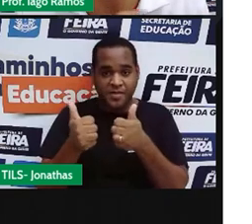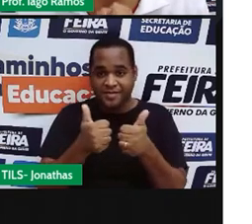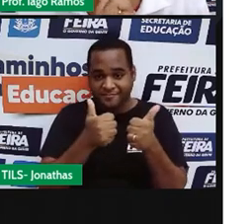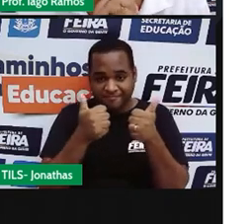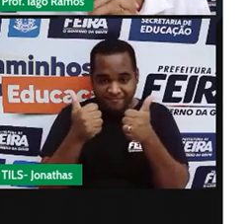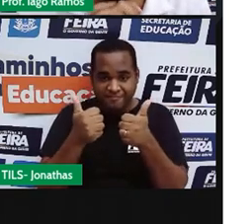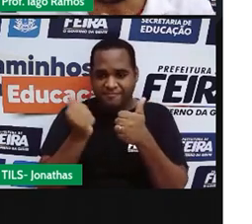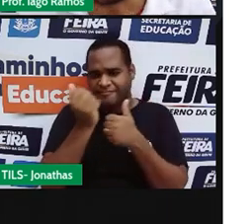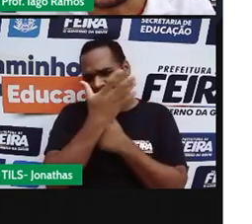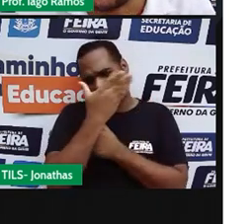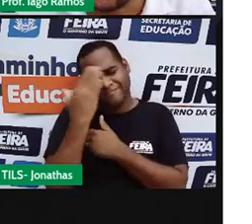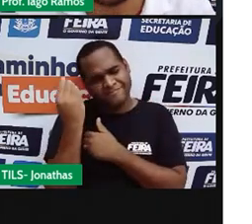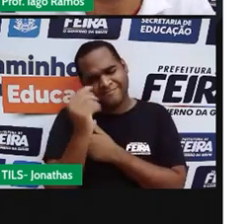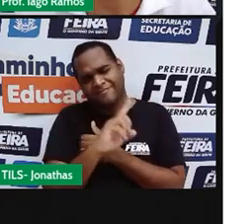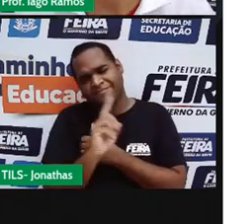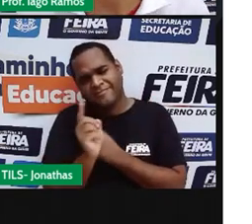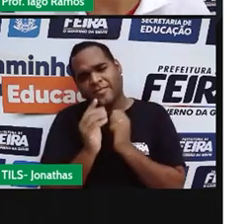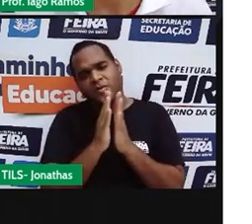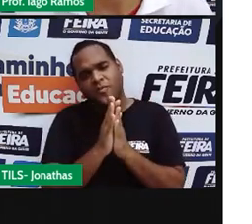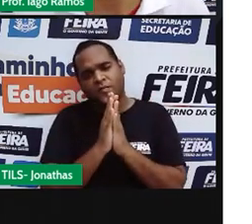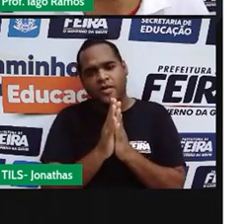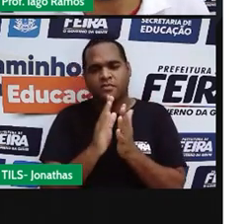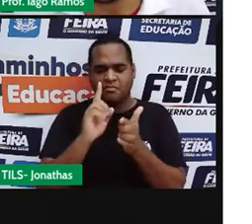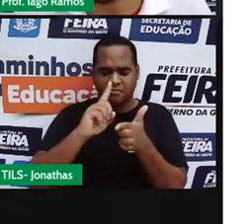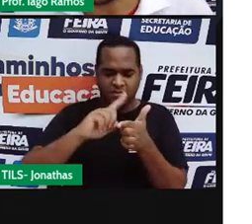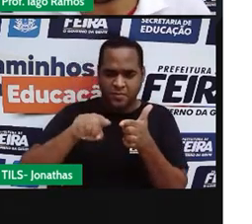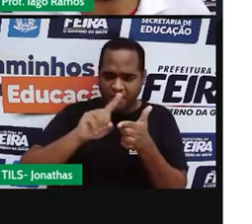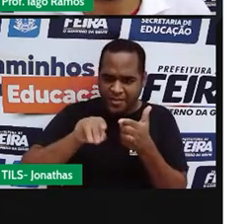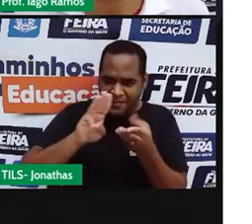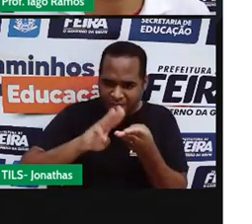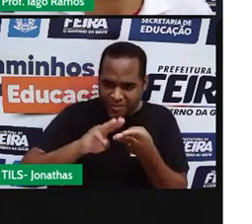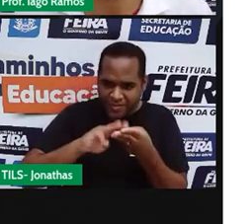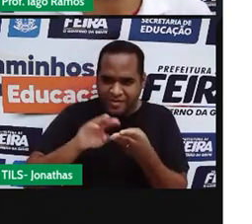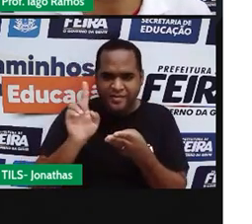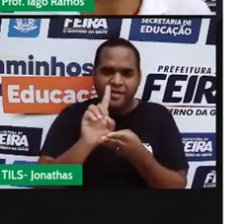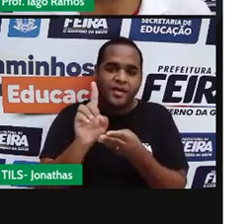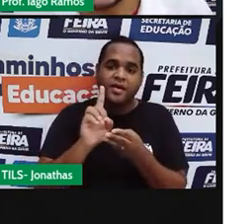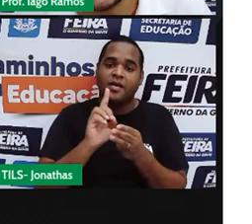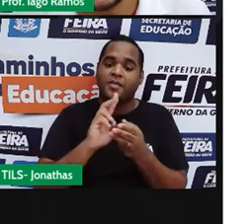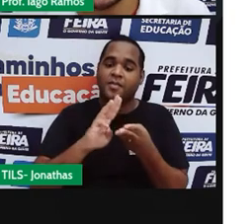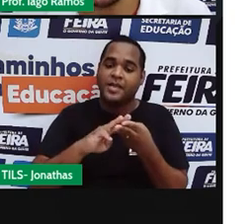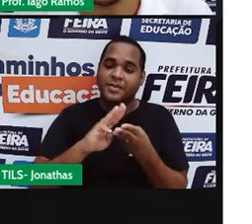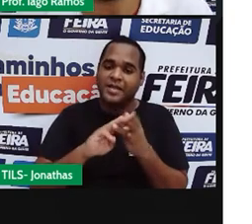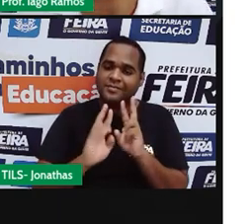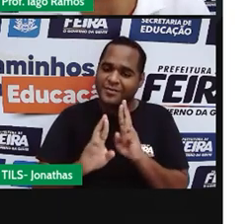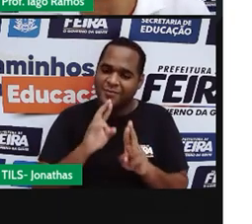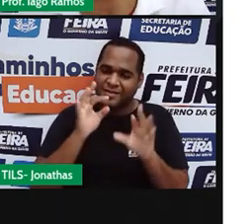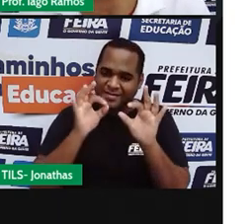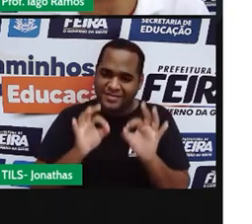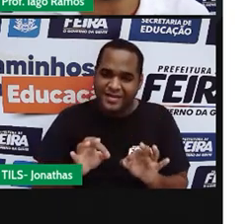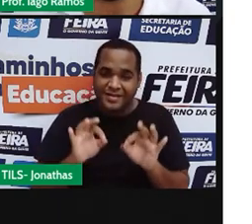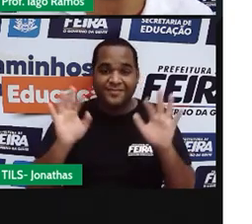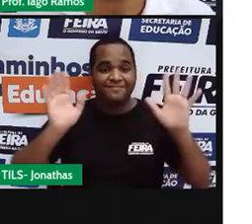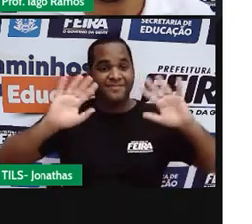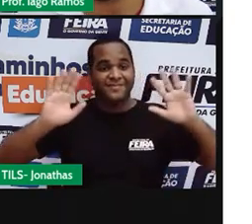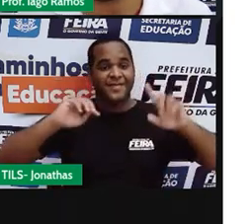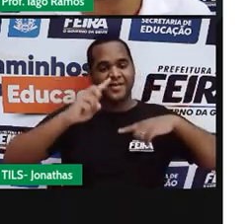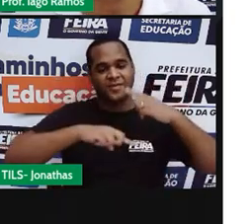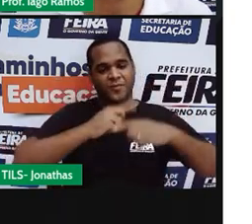esquece não matemática não é problema matemática é solução valeu até a próxima aula